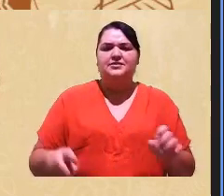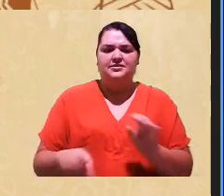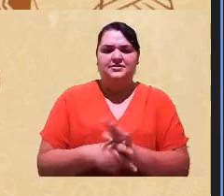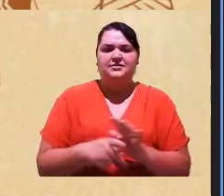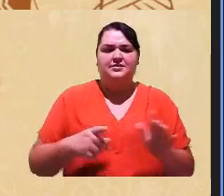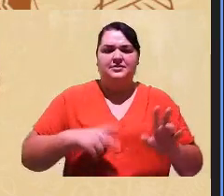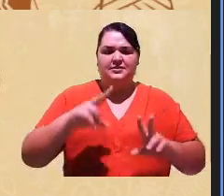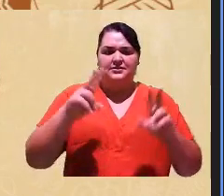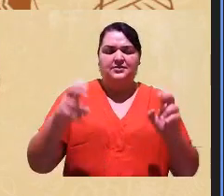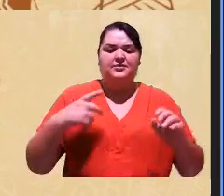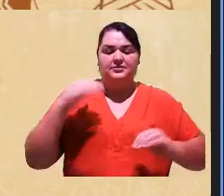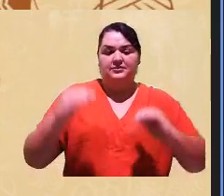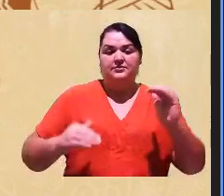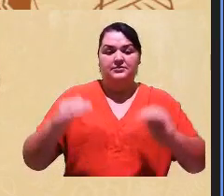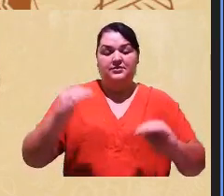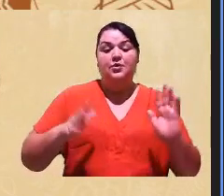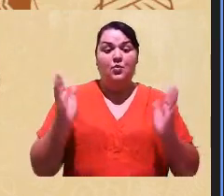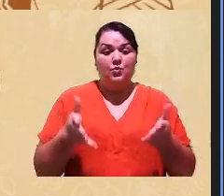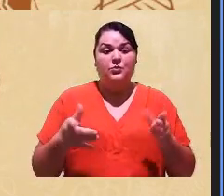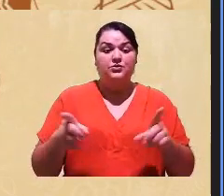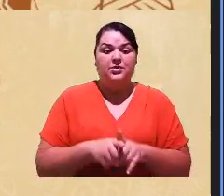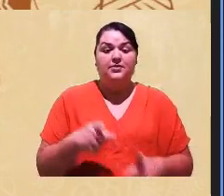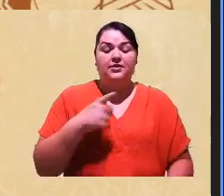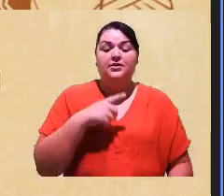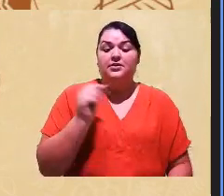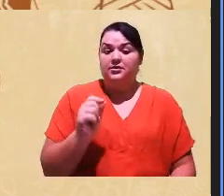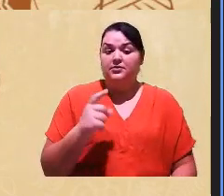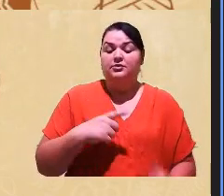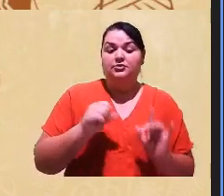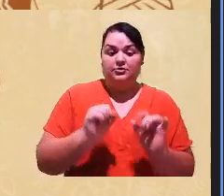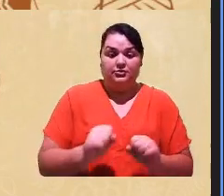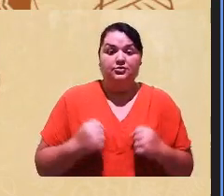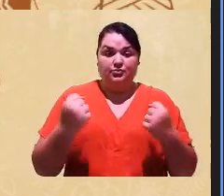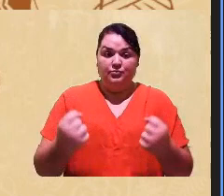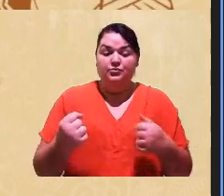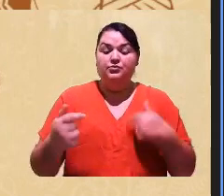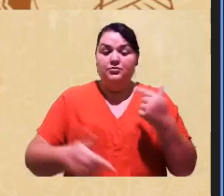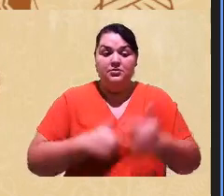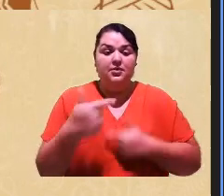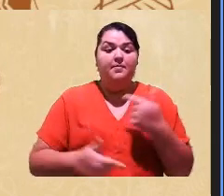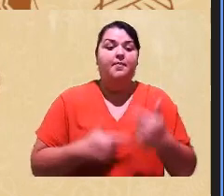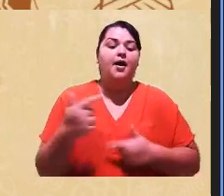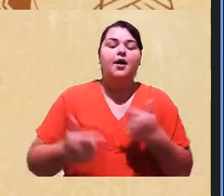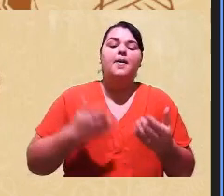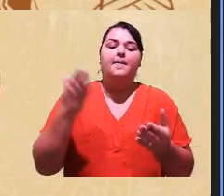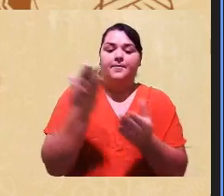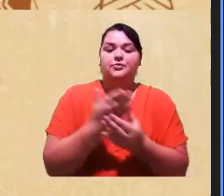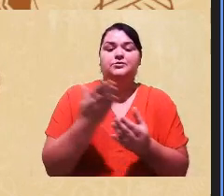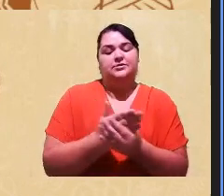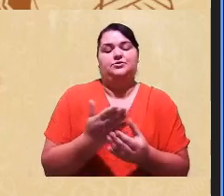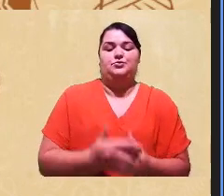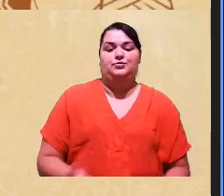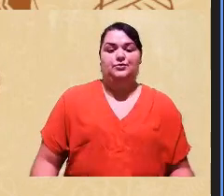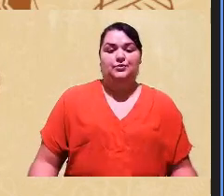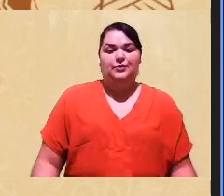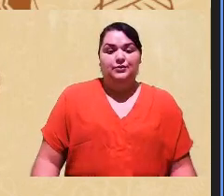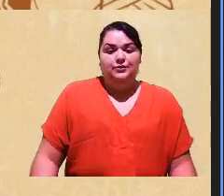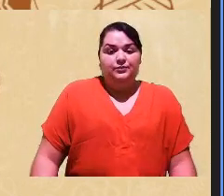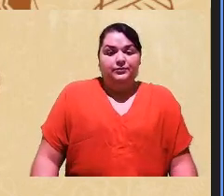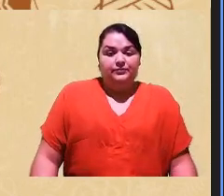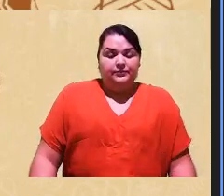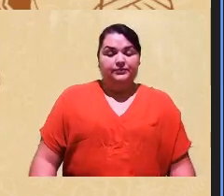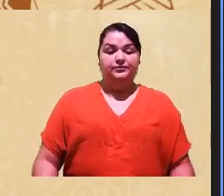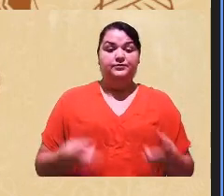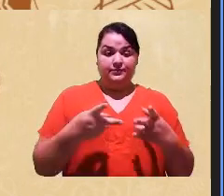de bancas mesmo, mas hoje eu tenho feito um esforço de coordenar processos, procedimentos e observar